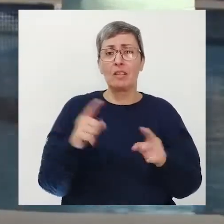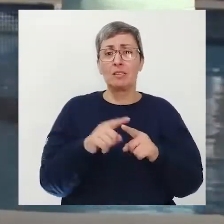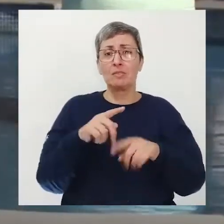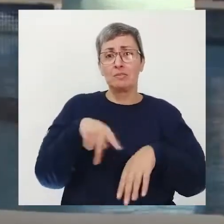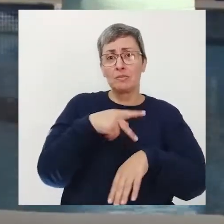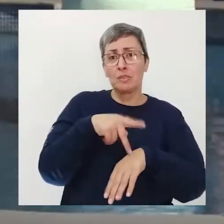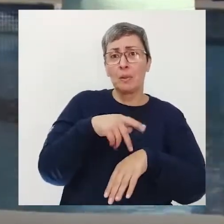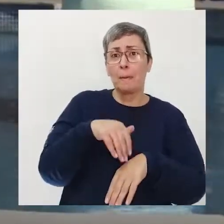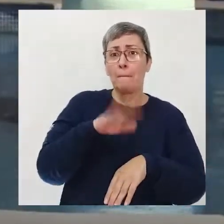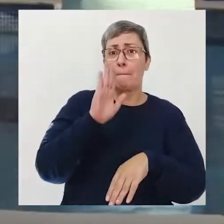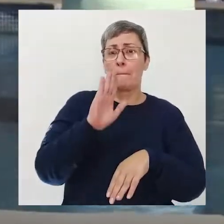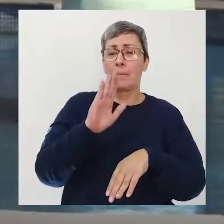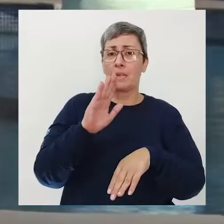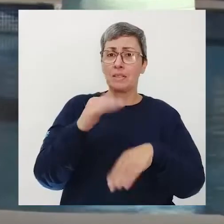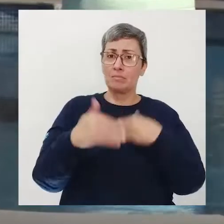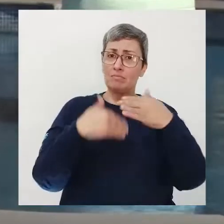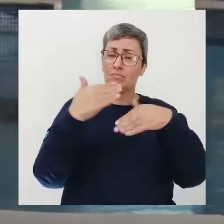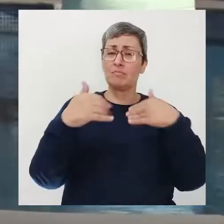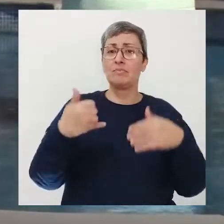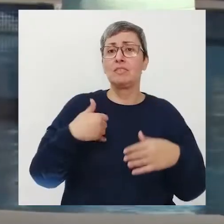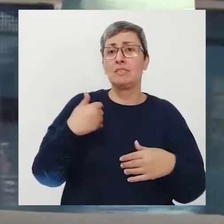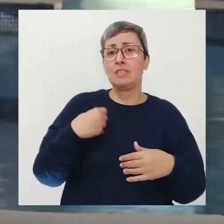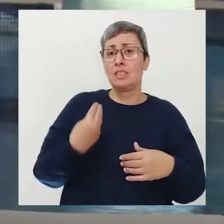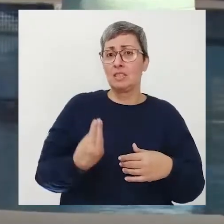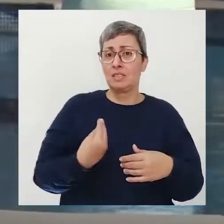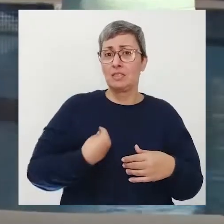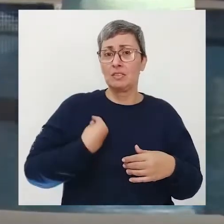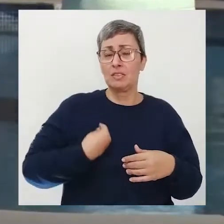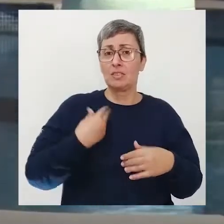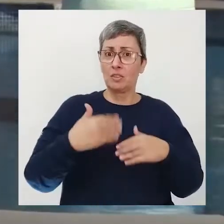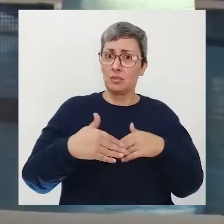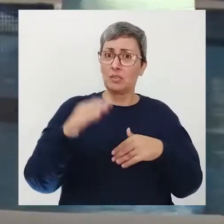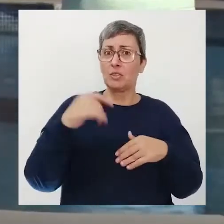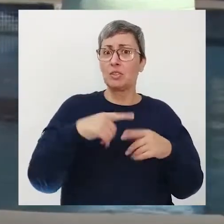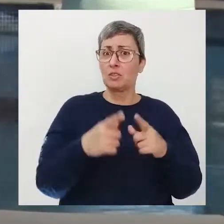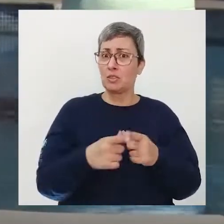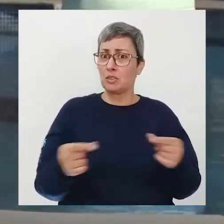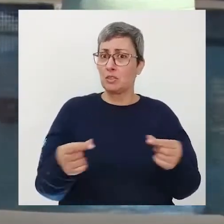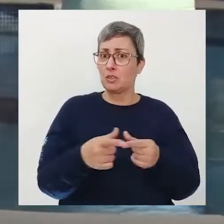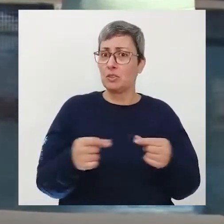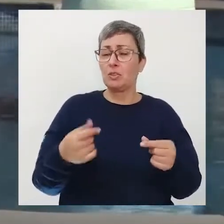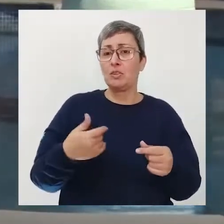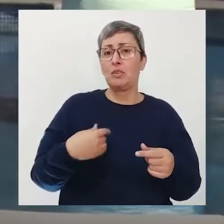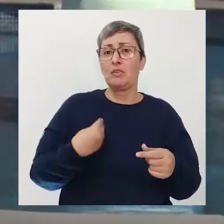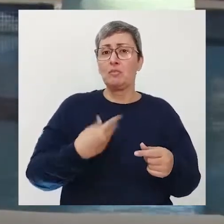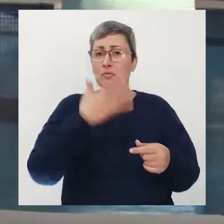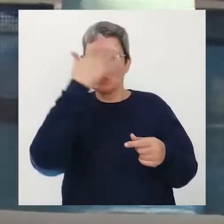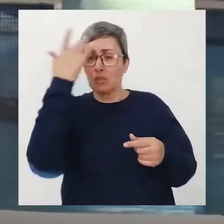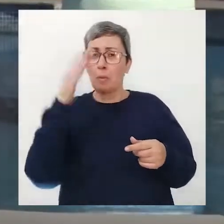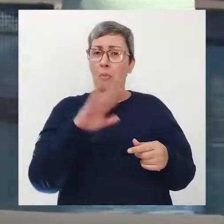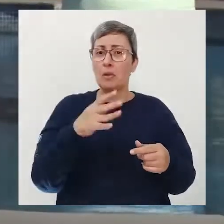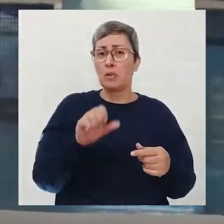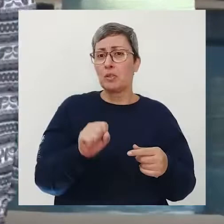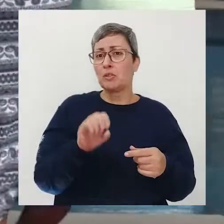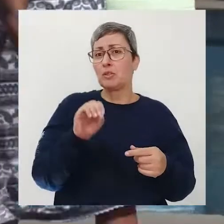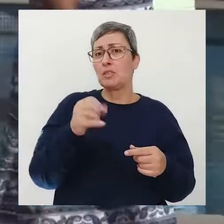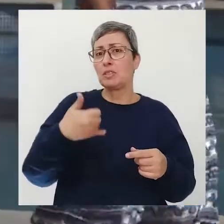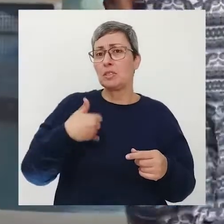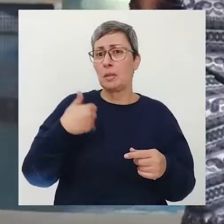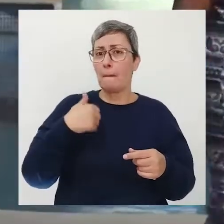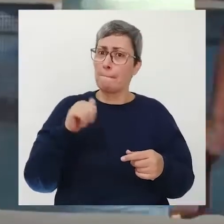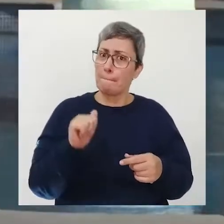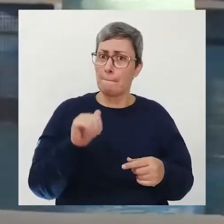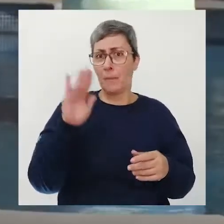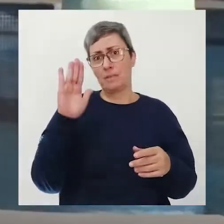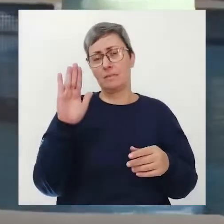80 anos bem mais do que isso no Brasil a nossa contagem de vida chegou a cair para trás em